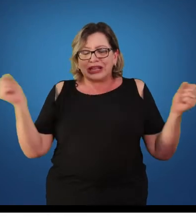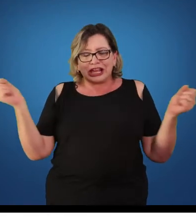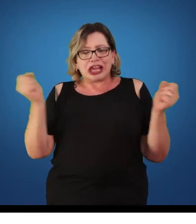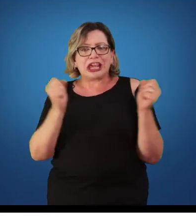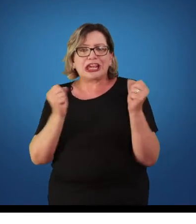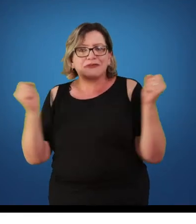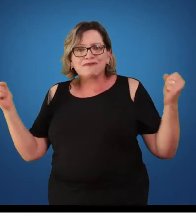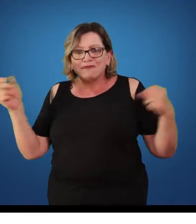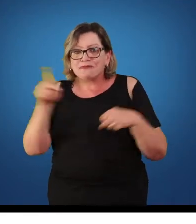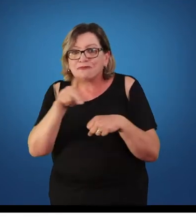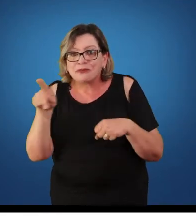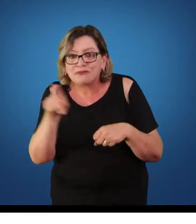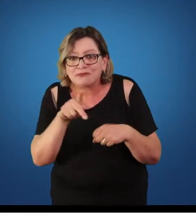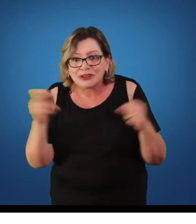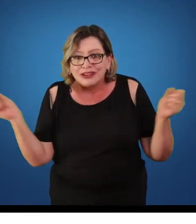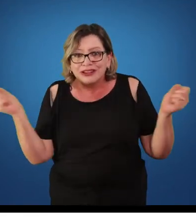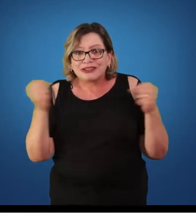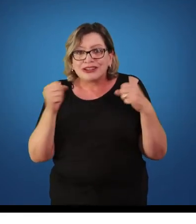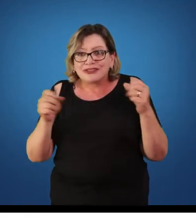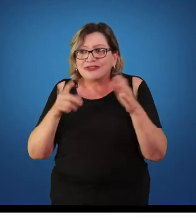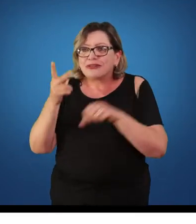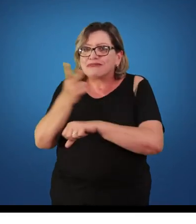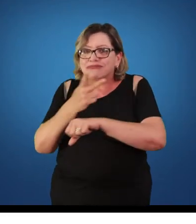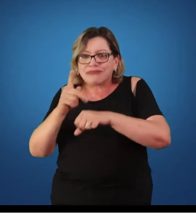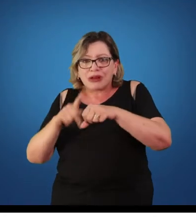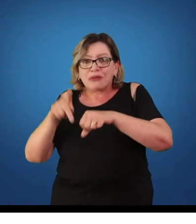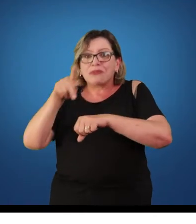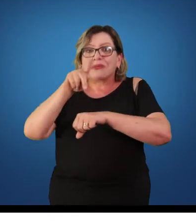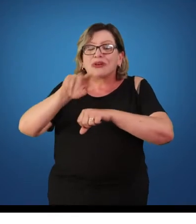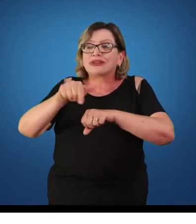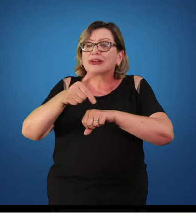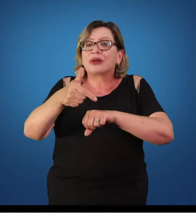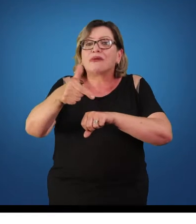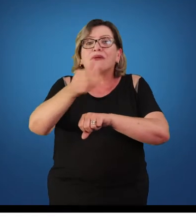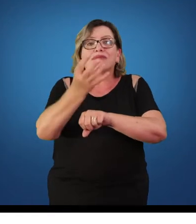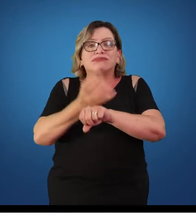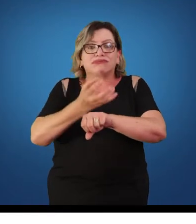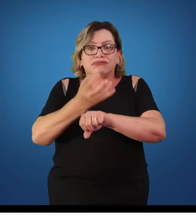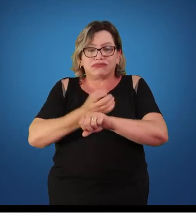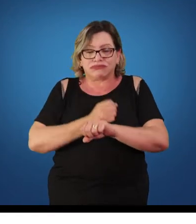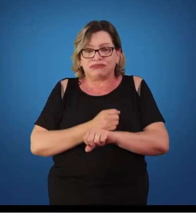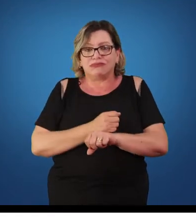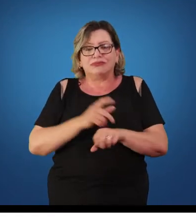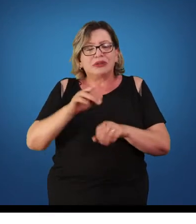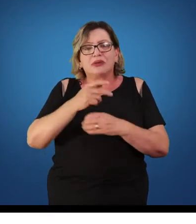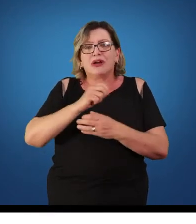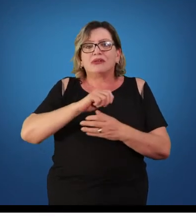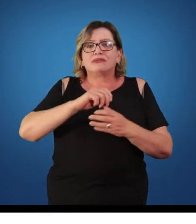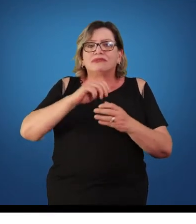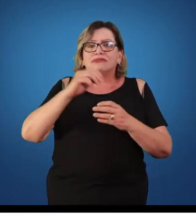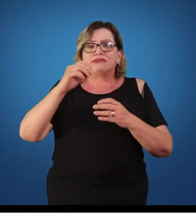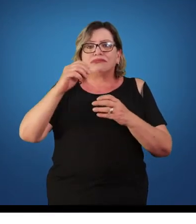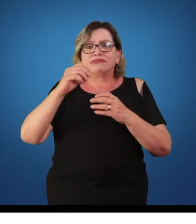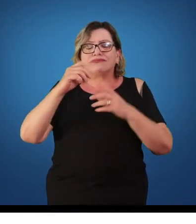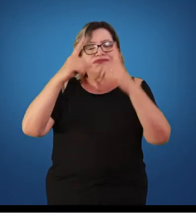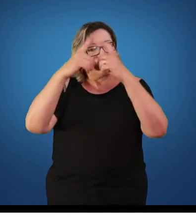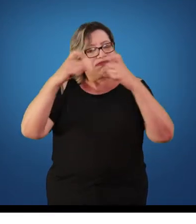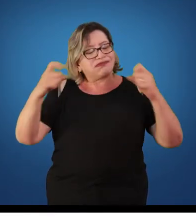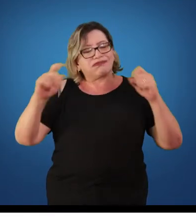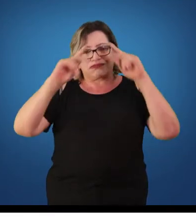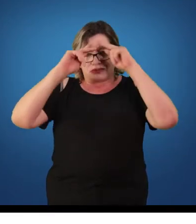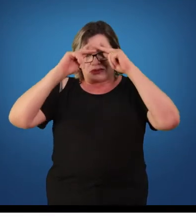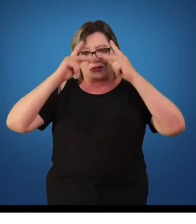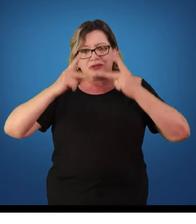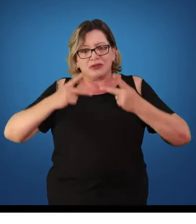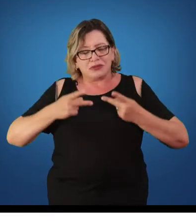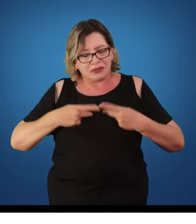áreas, como nas ciências humanas. Nessa mesma linha, o autor Francisco Eduardo